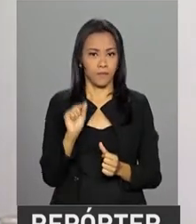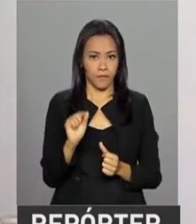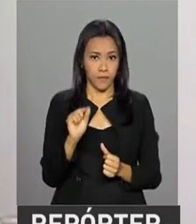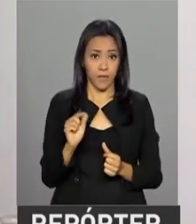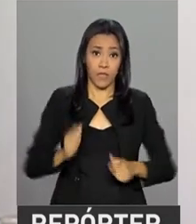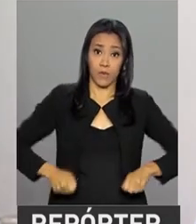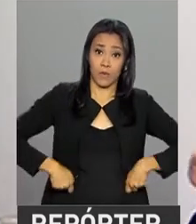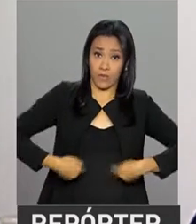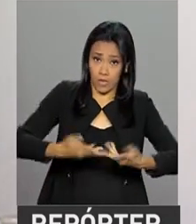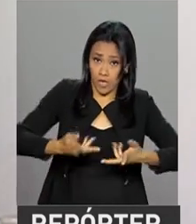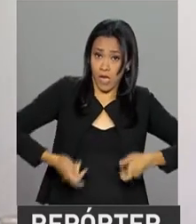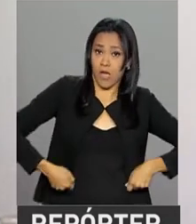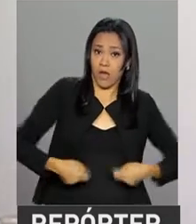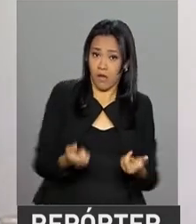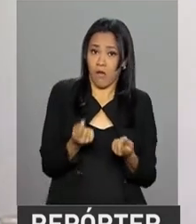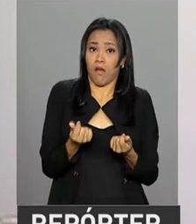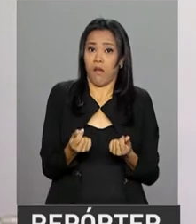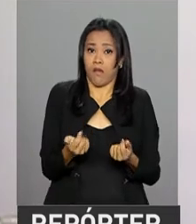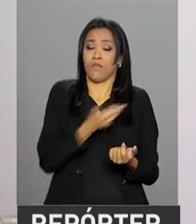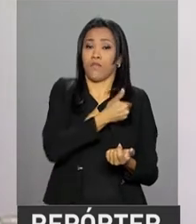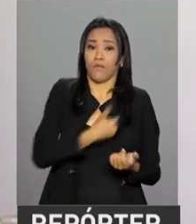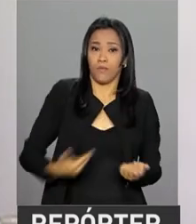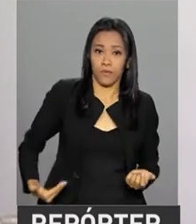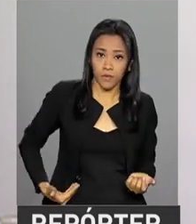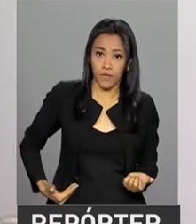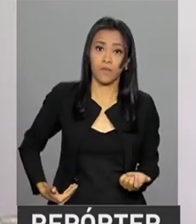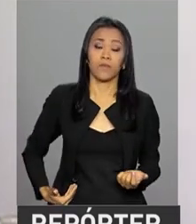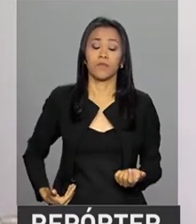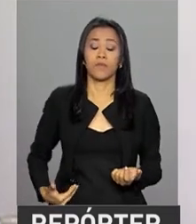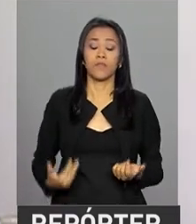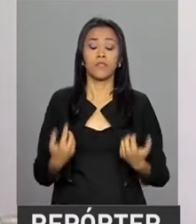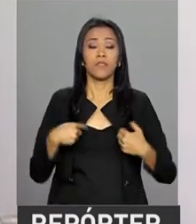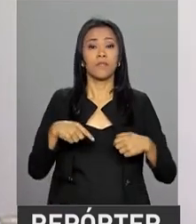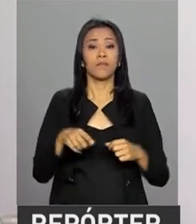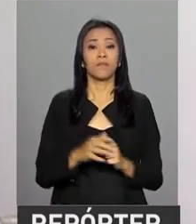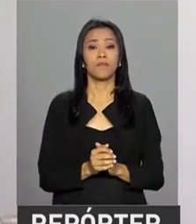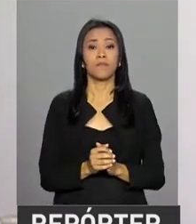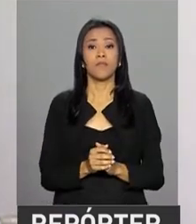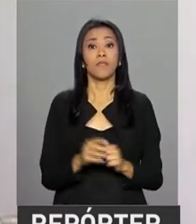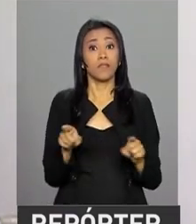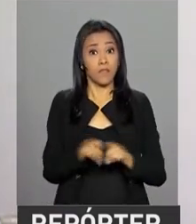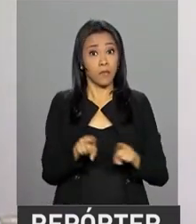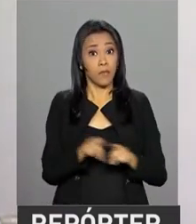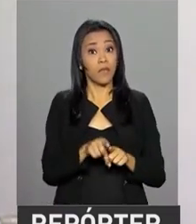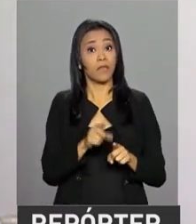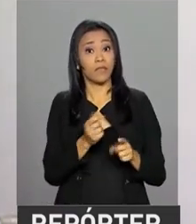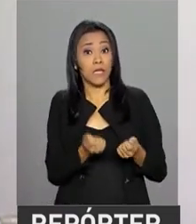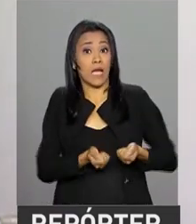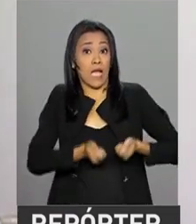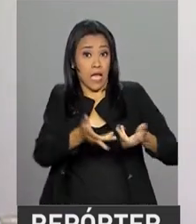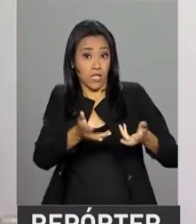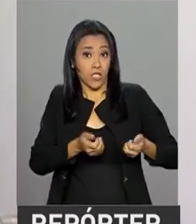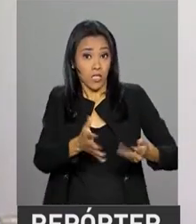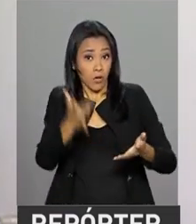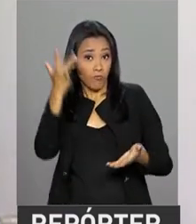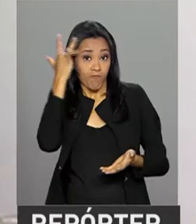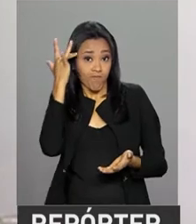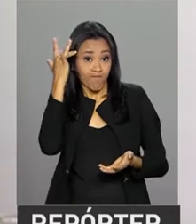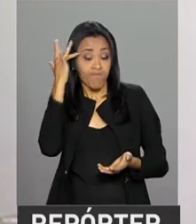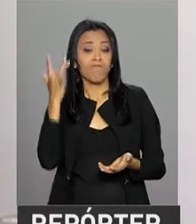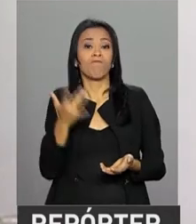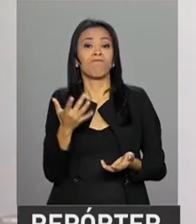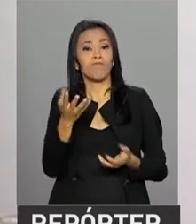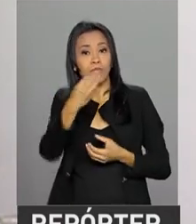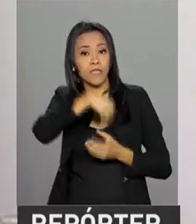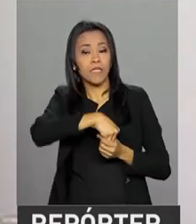das despesas obrigatórias e ampliando espaço para o gasto de qualidade e o investimento do